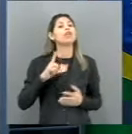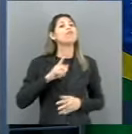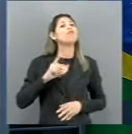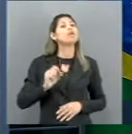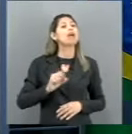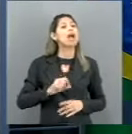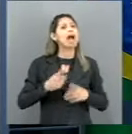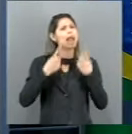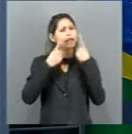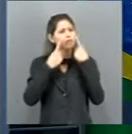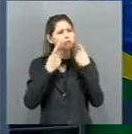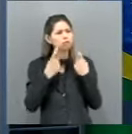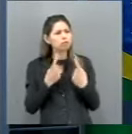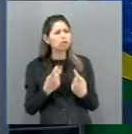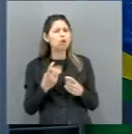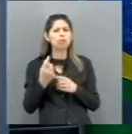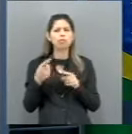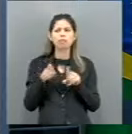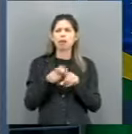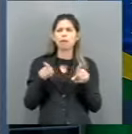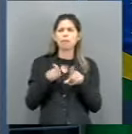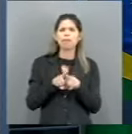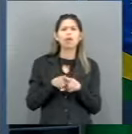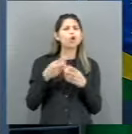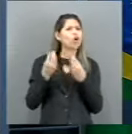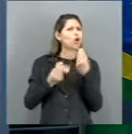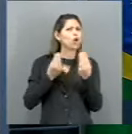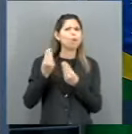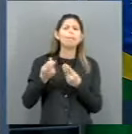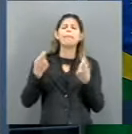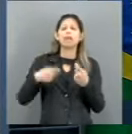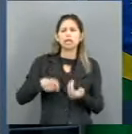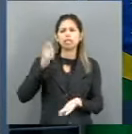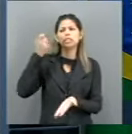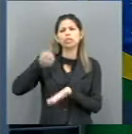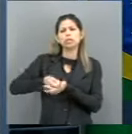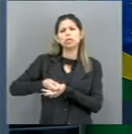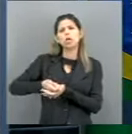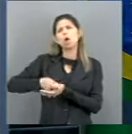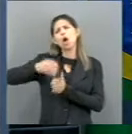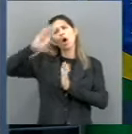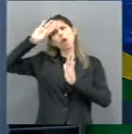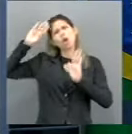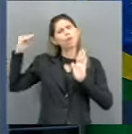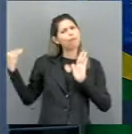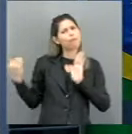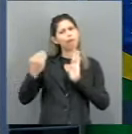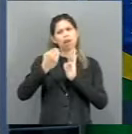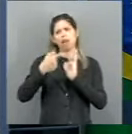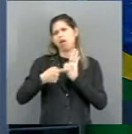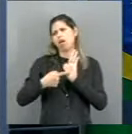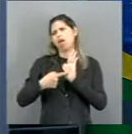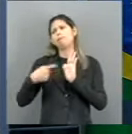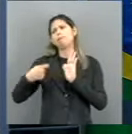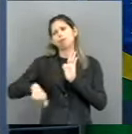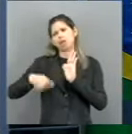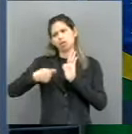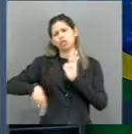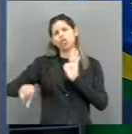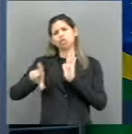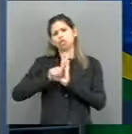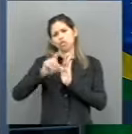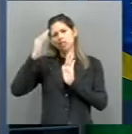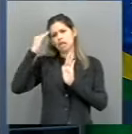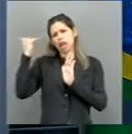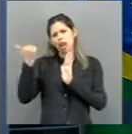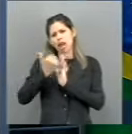trabalhista. A punição tem que ser no rigor da lei. Não dá para nós voltar. Eu queria estar aqui debatendo os interesses dos